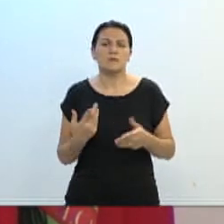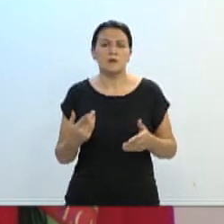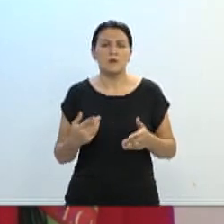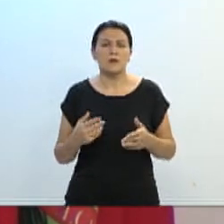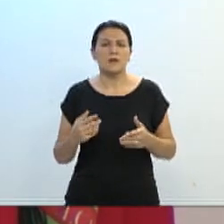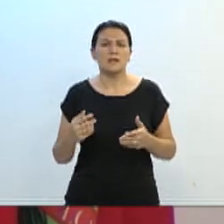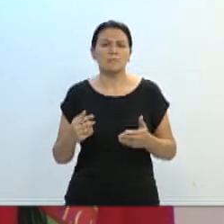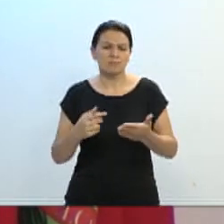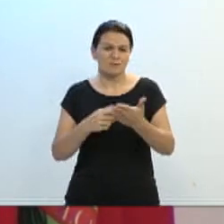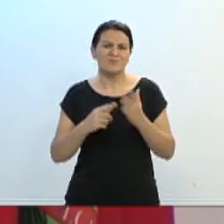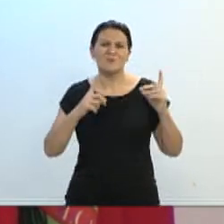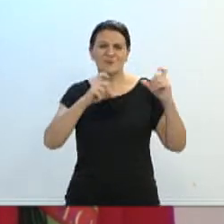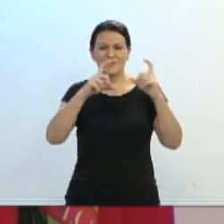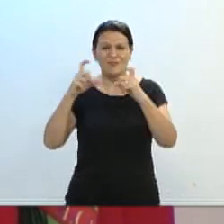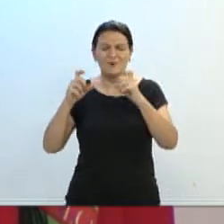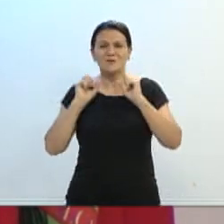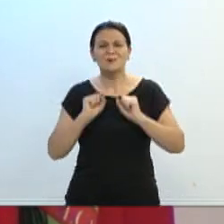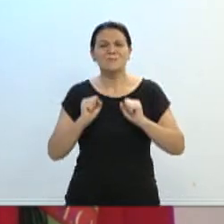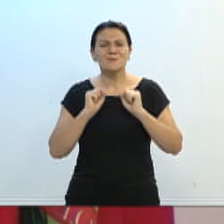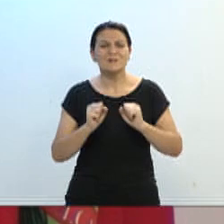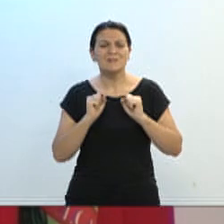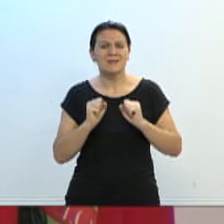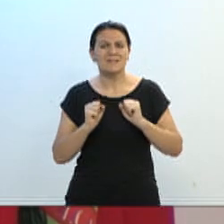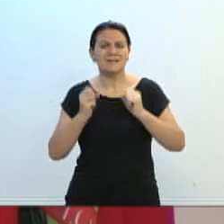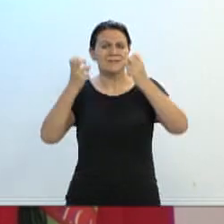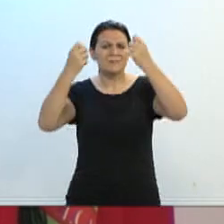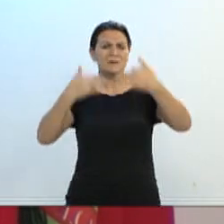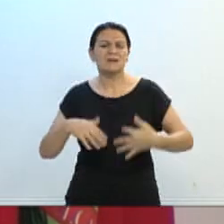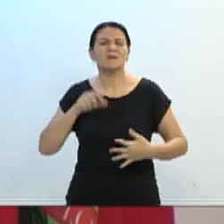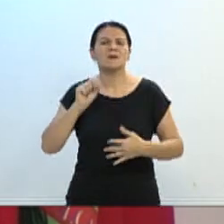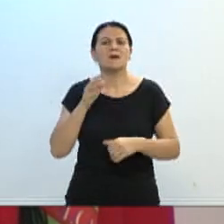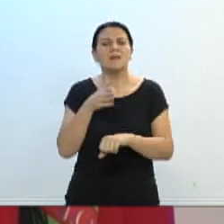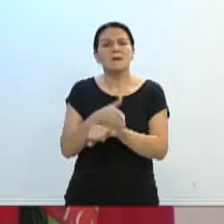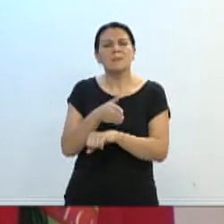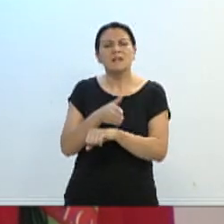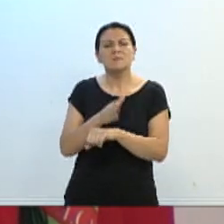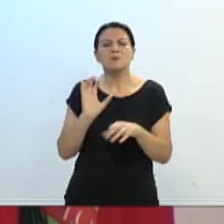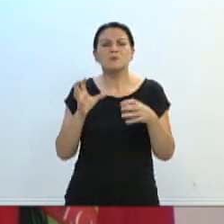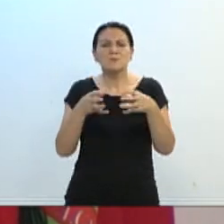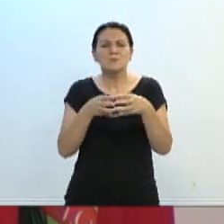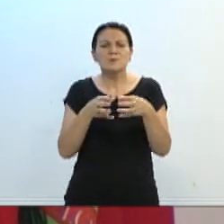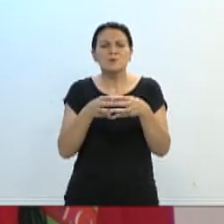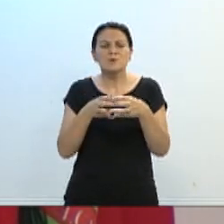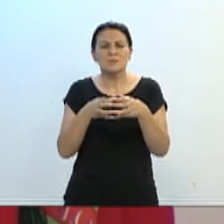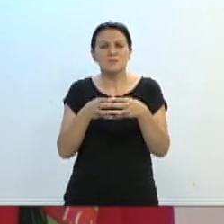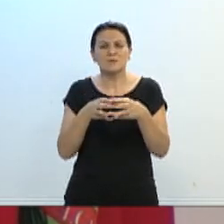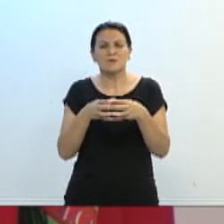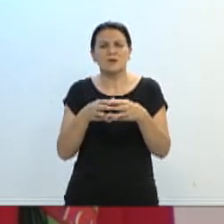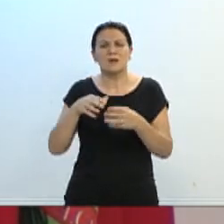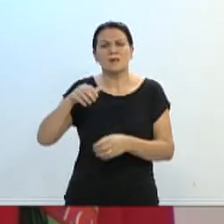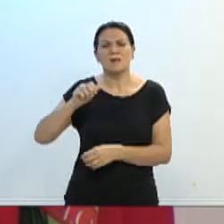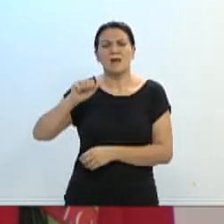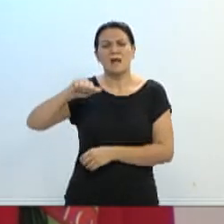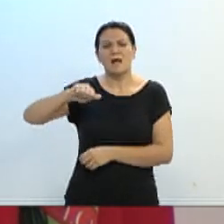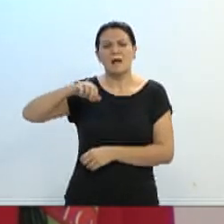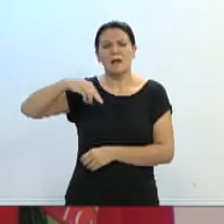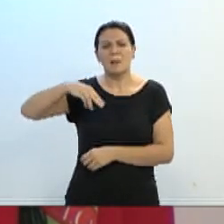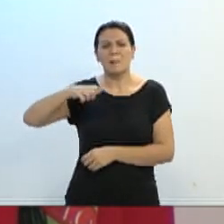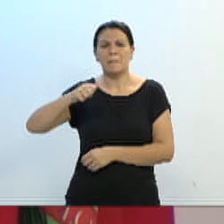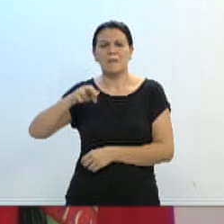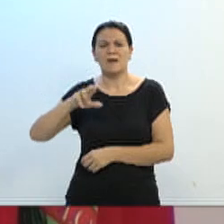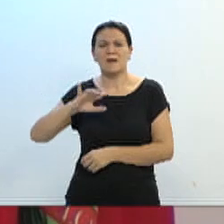pudesse fazer o relato da participação do Clube Náutico América no Campeonato